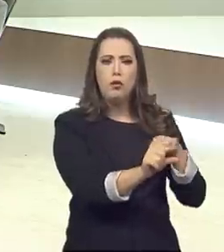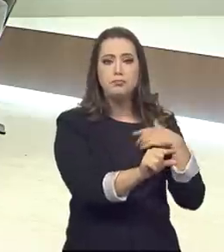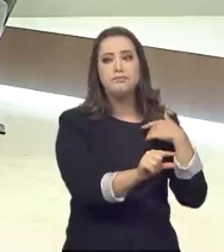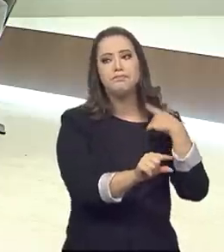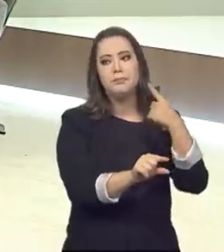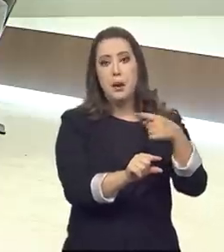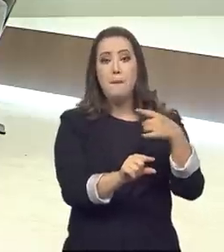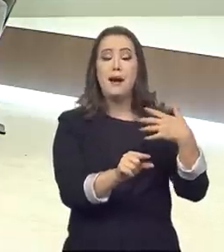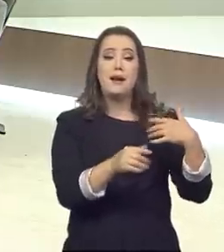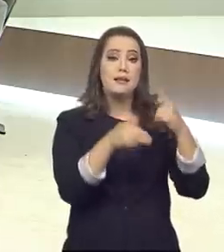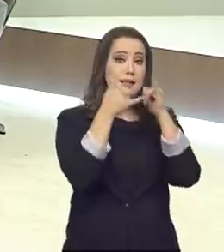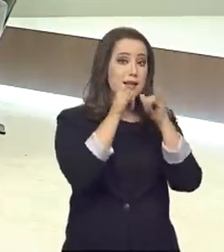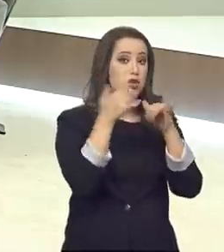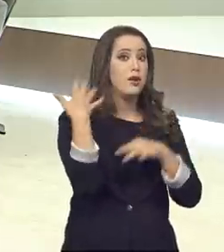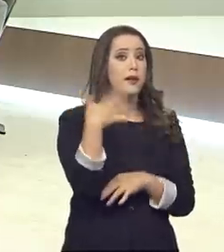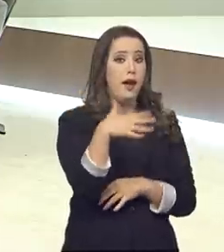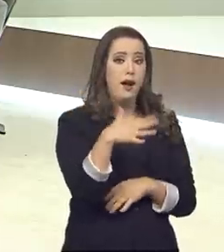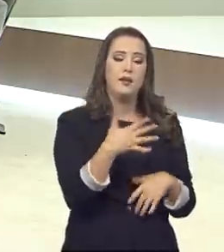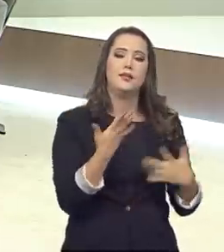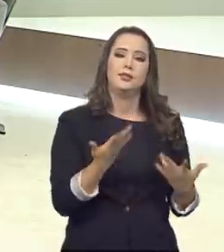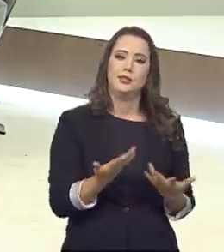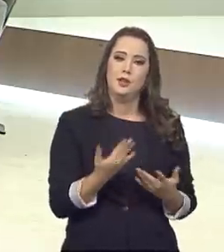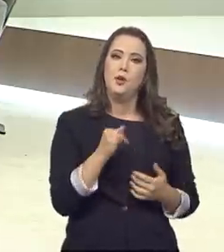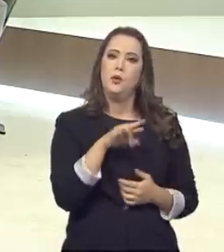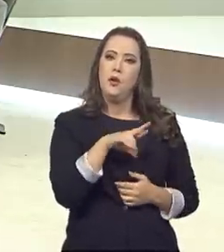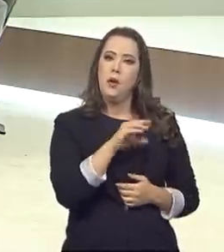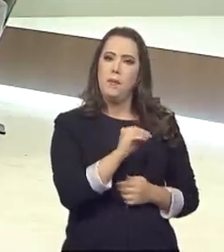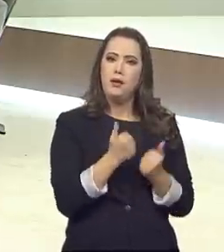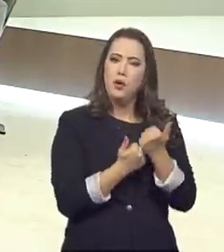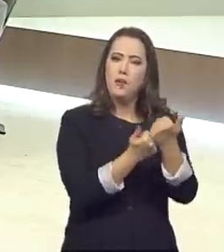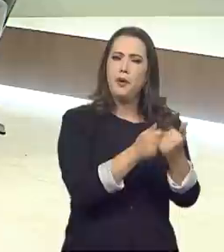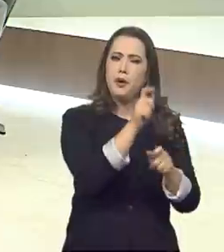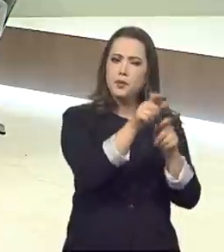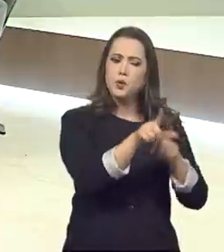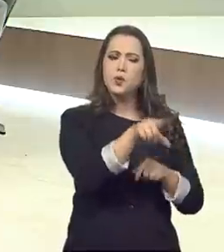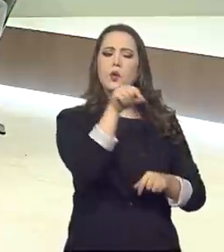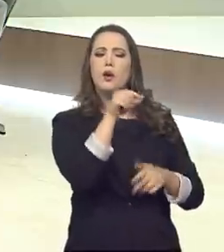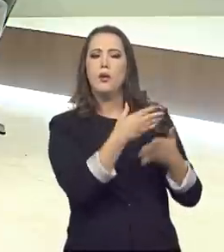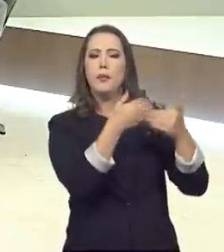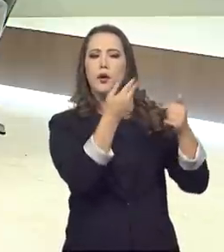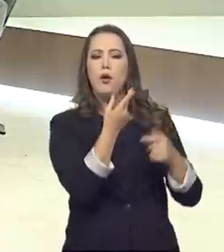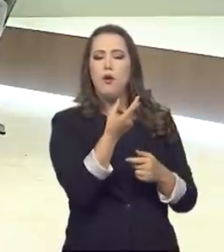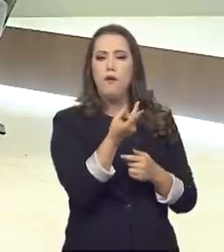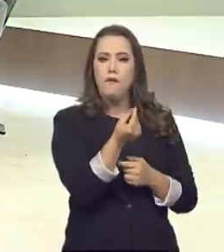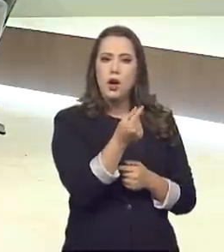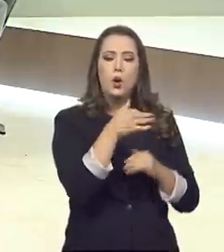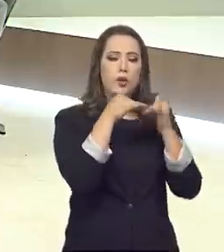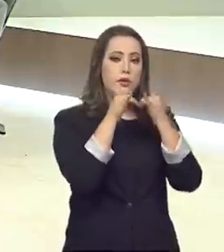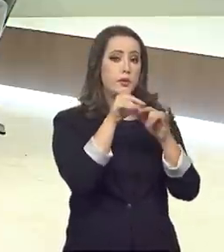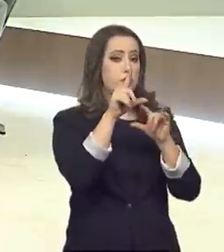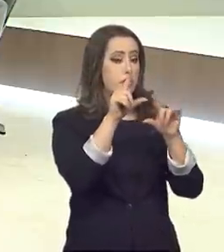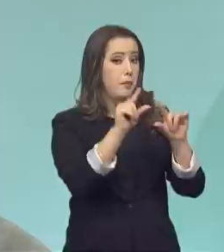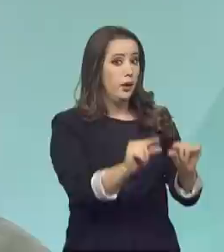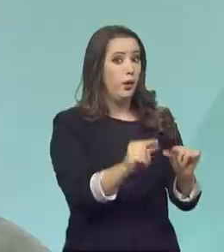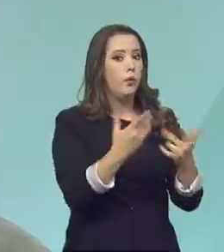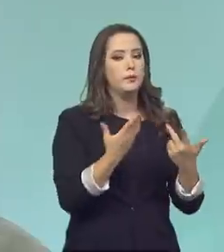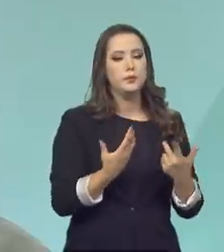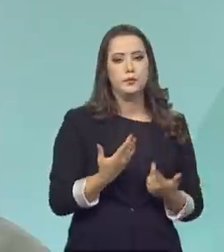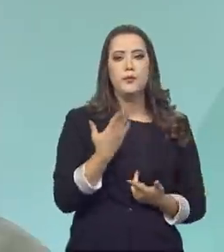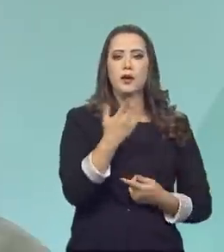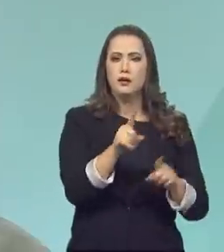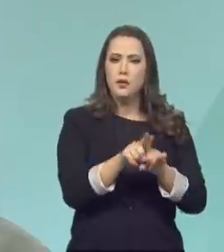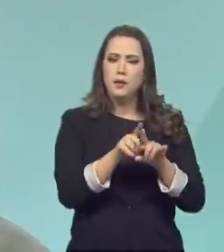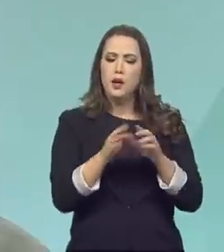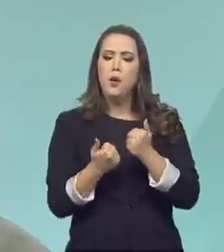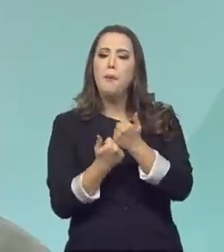Então, de um lado, o Inmetro ajuda o consumidor a fazer a sua escolha e, por um outro lado, em relação ao setor produtivo, ele dá um